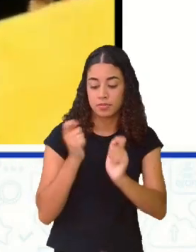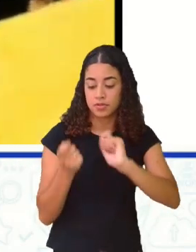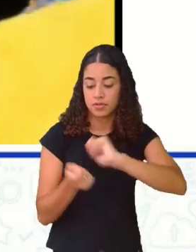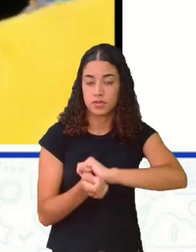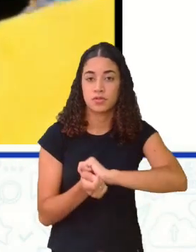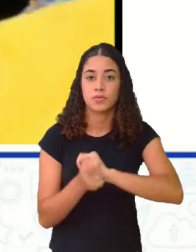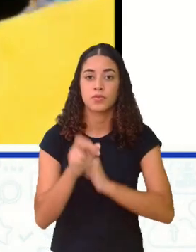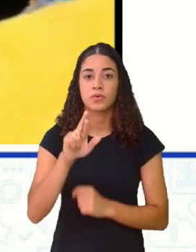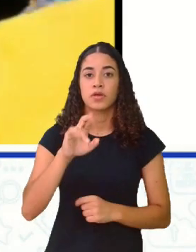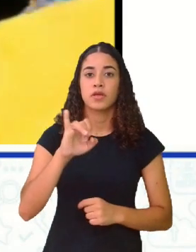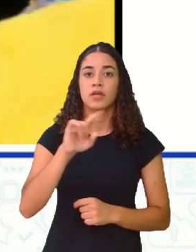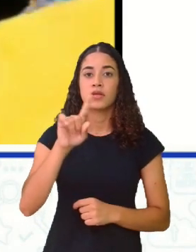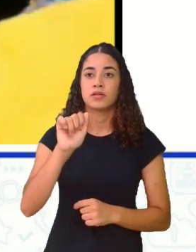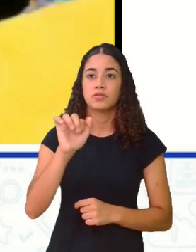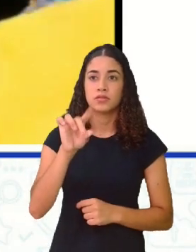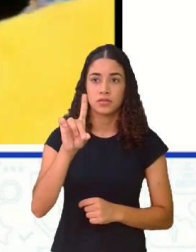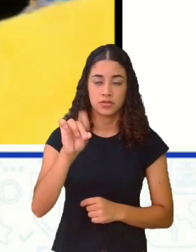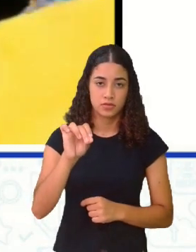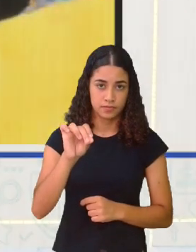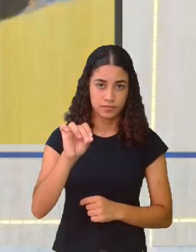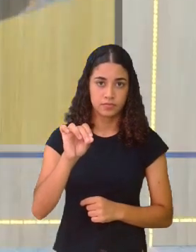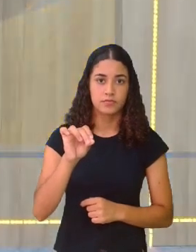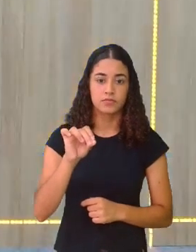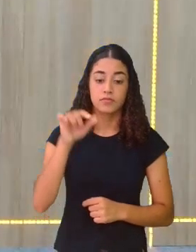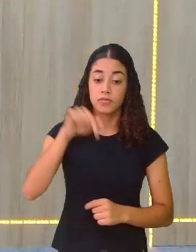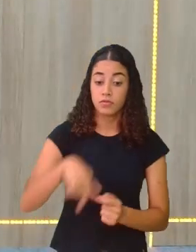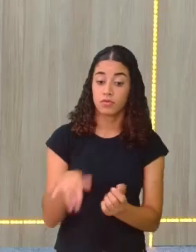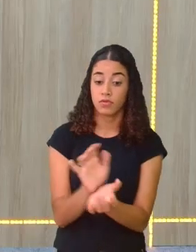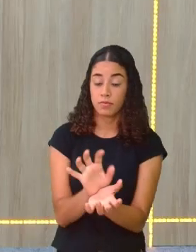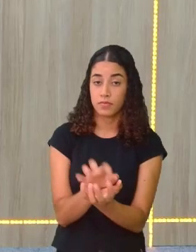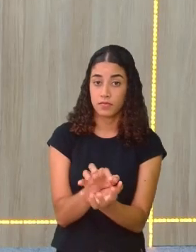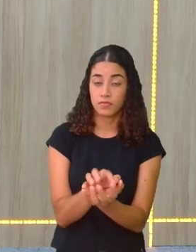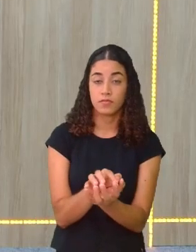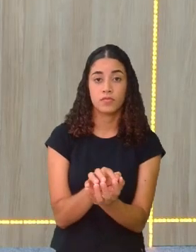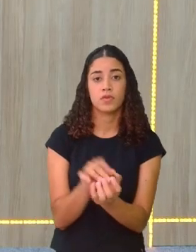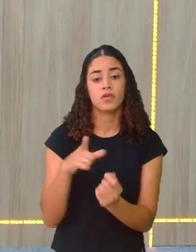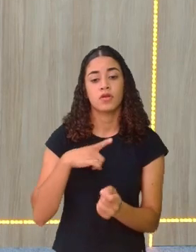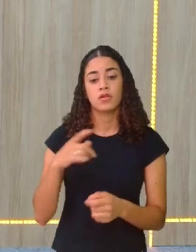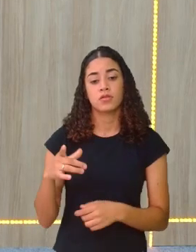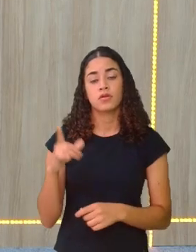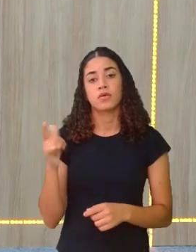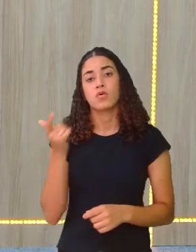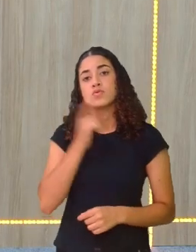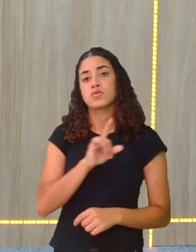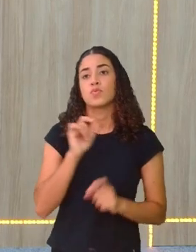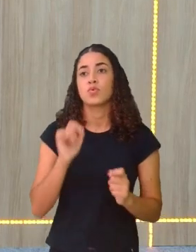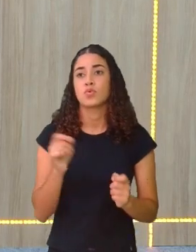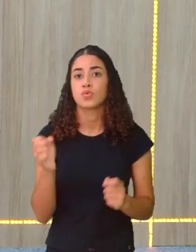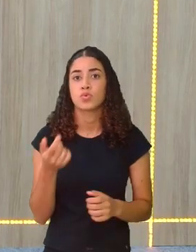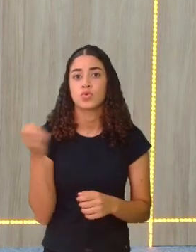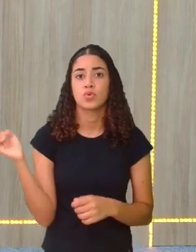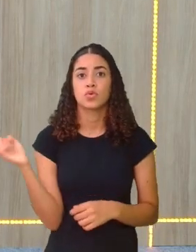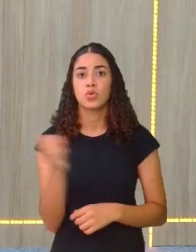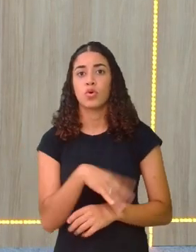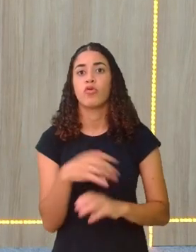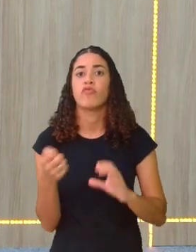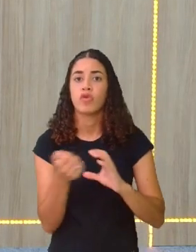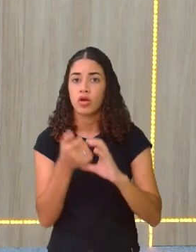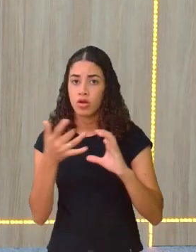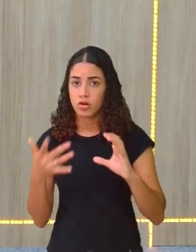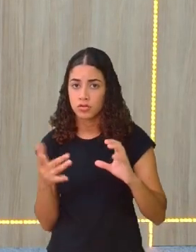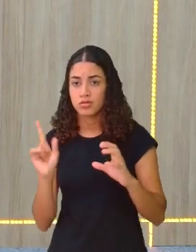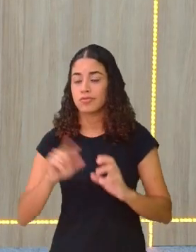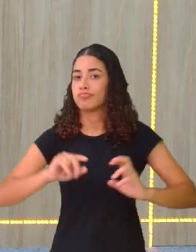do reisado. Então, o reisado, ele aqui em Pernambuco, ele ganhou uma nova característica, Ele é bem